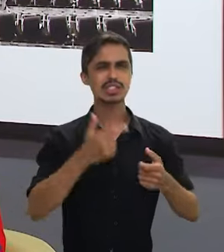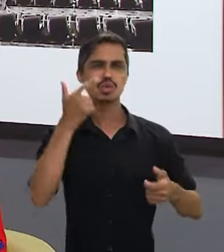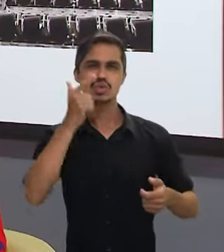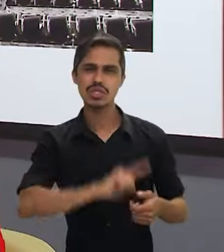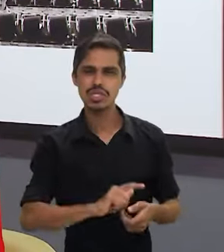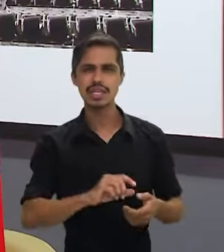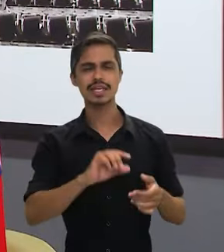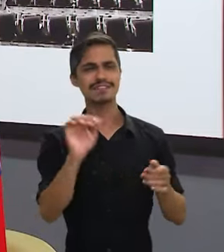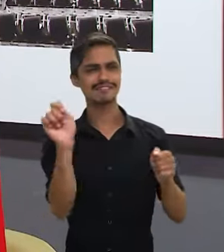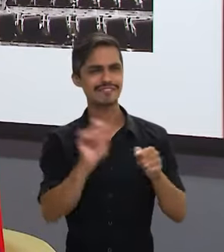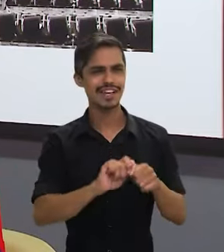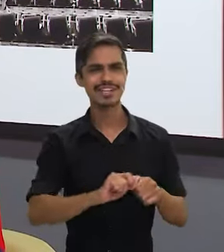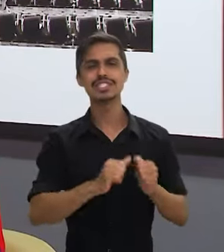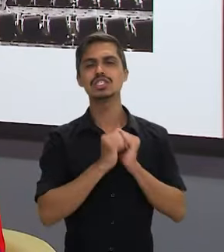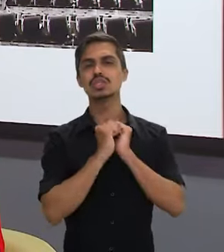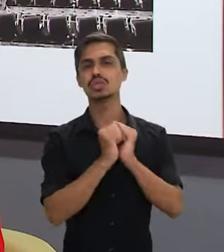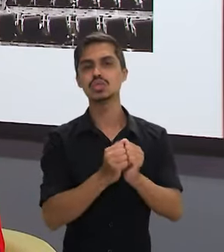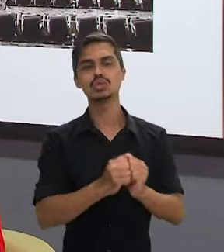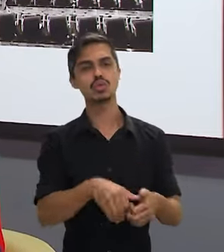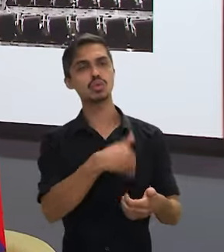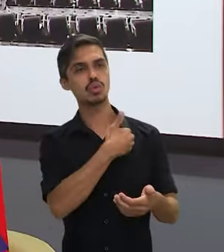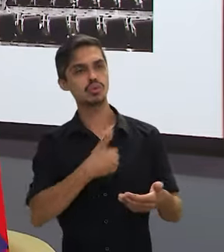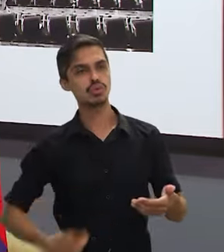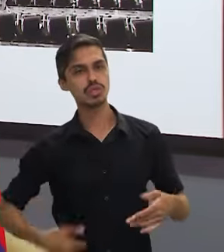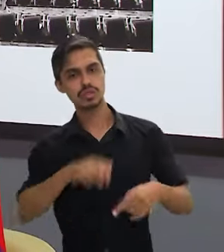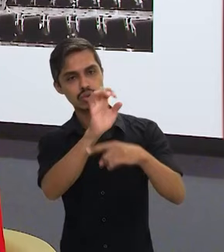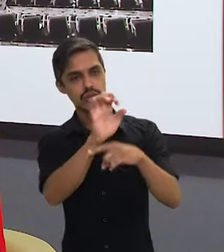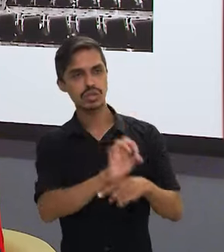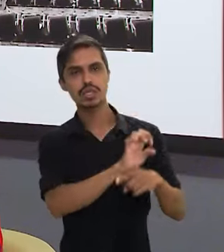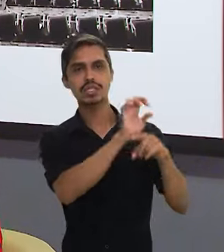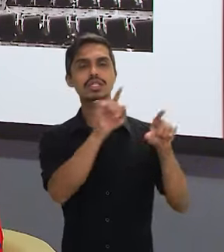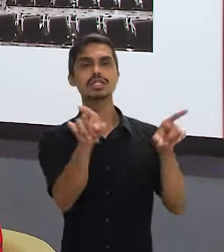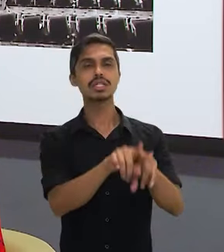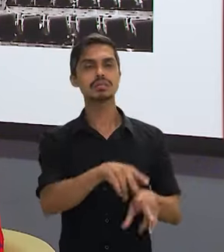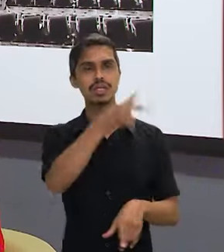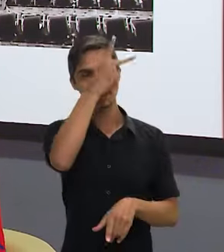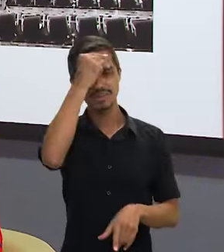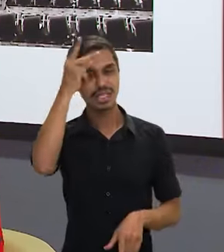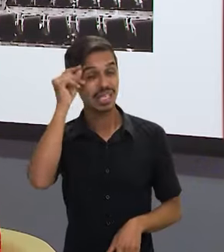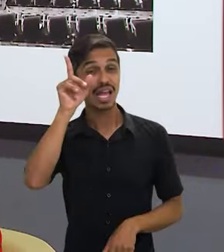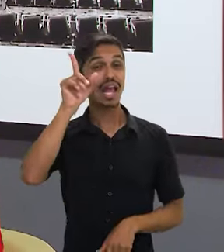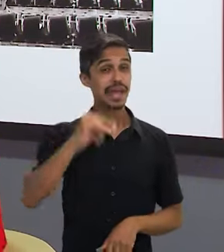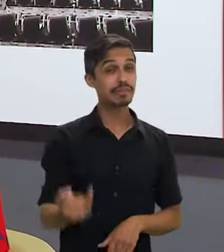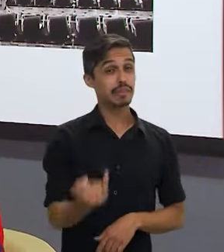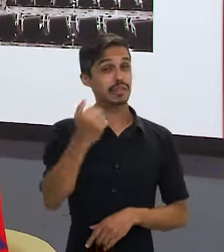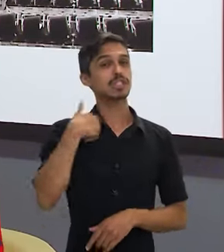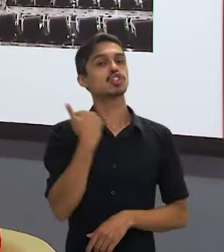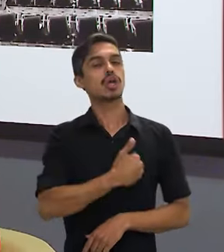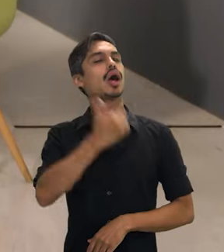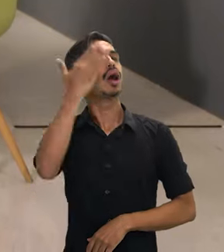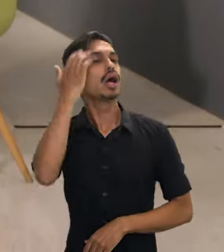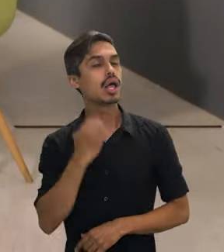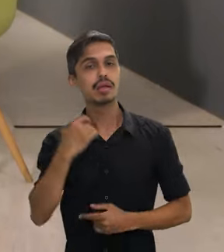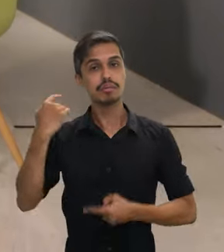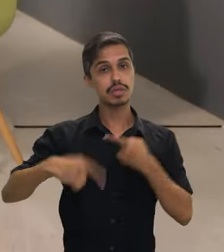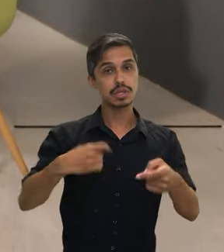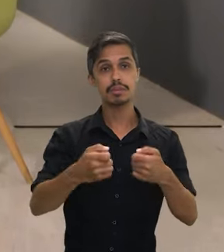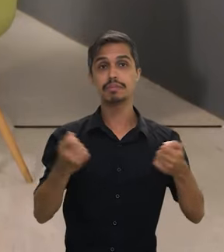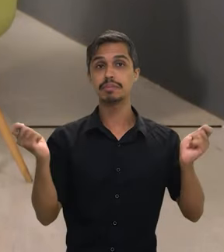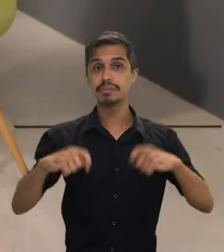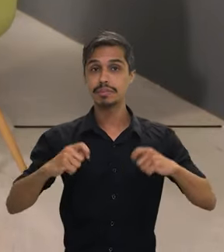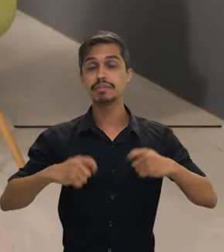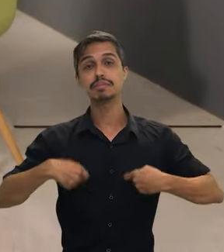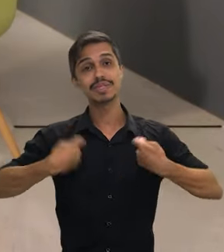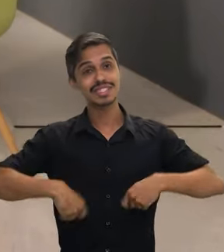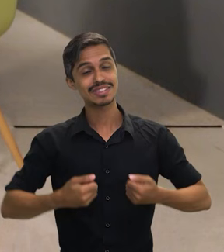aplicado, que a gente também faça os convênios com governos dos estados, com os prefeitos também, que é muito importante. A gente sabe que as políticas precisam